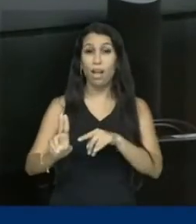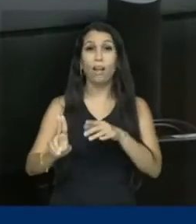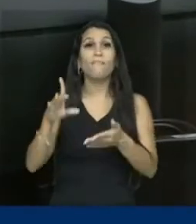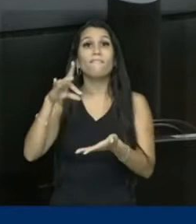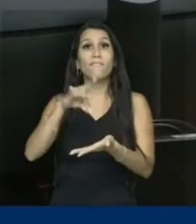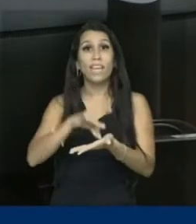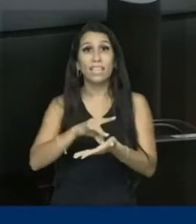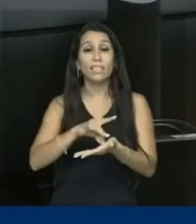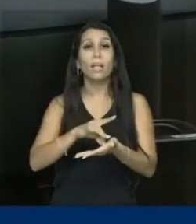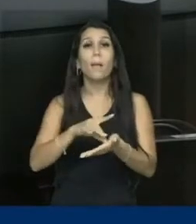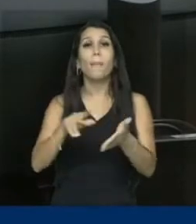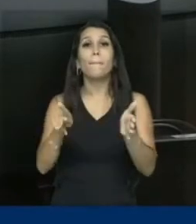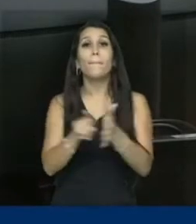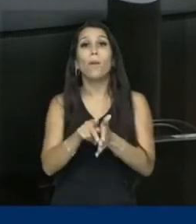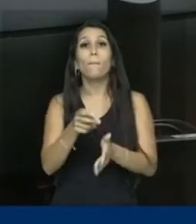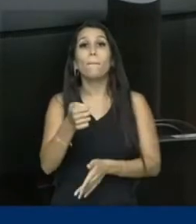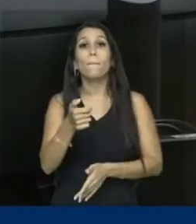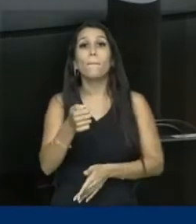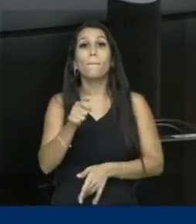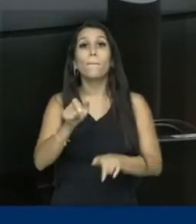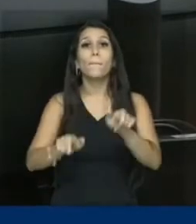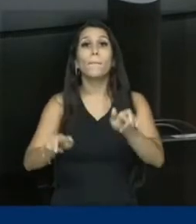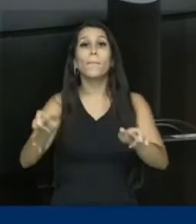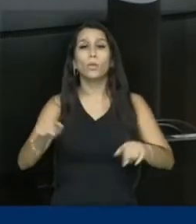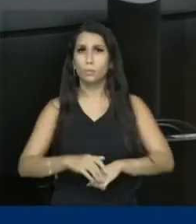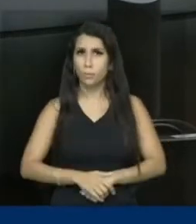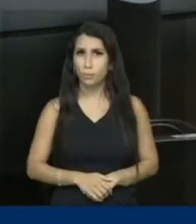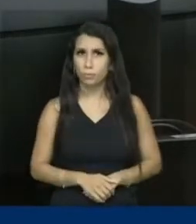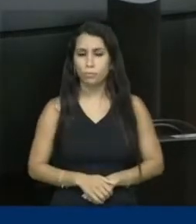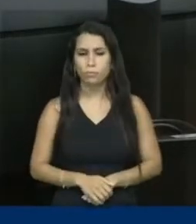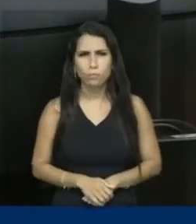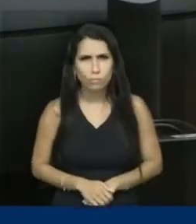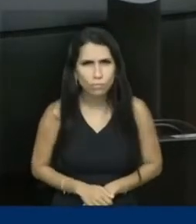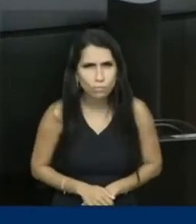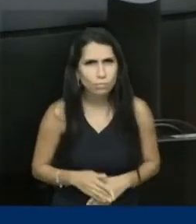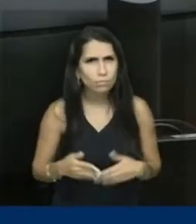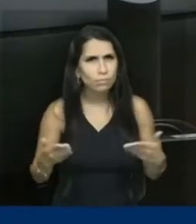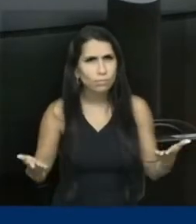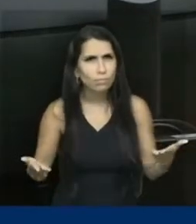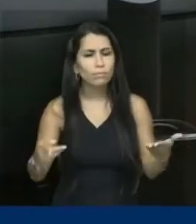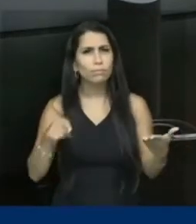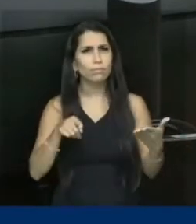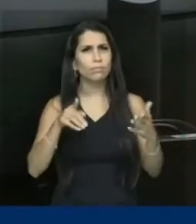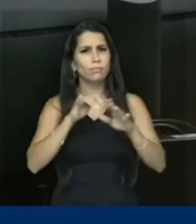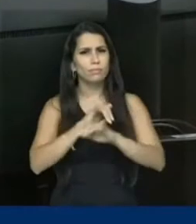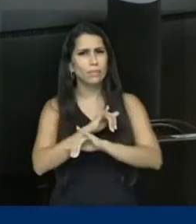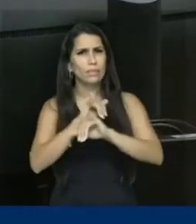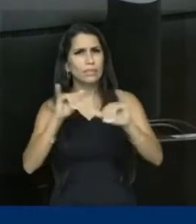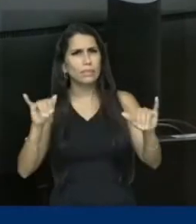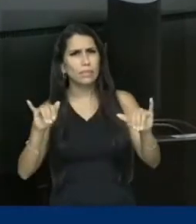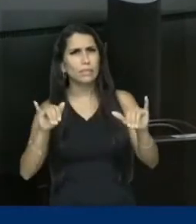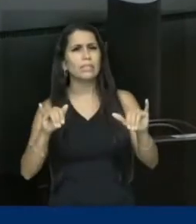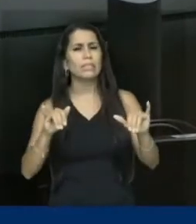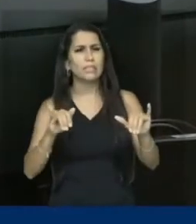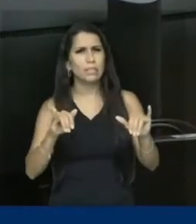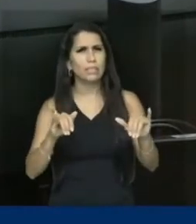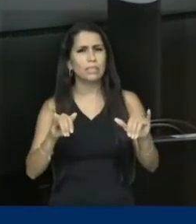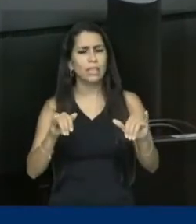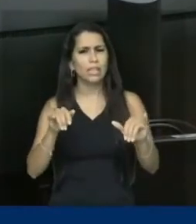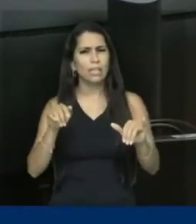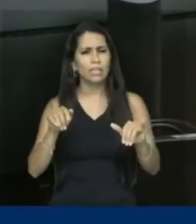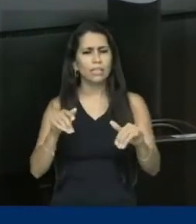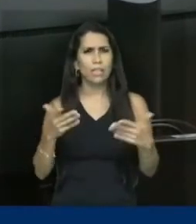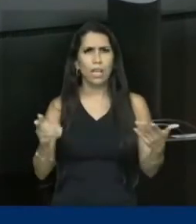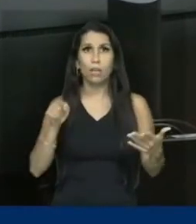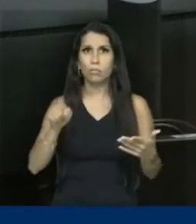na verdade, ser para poucos. Apesar de que as declarações, elas falam por si, cabe ressaltar que